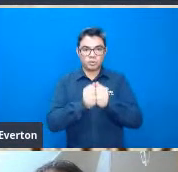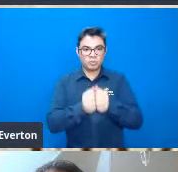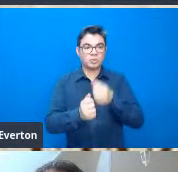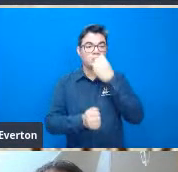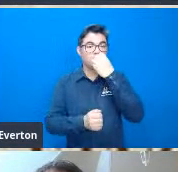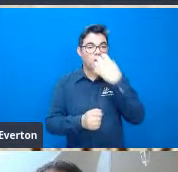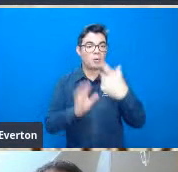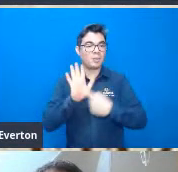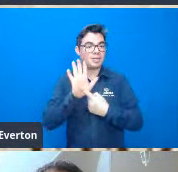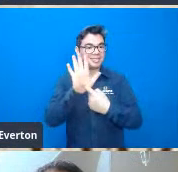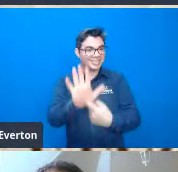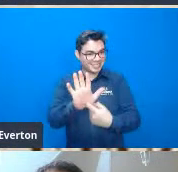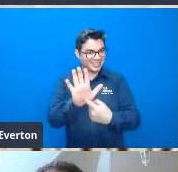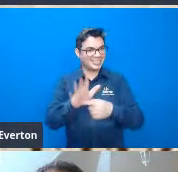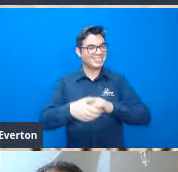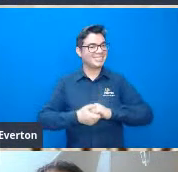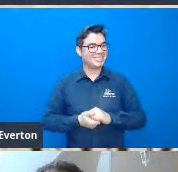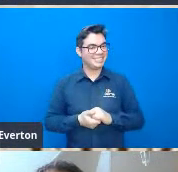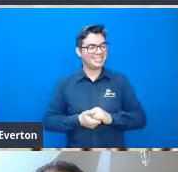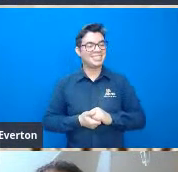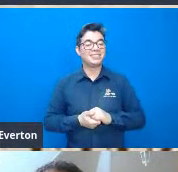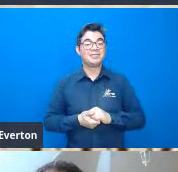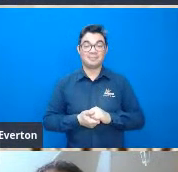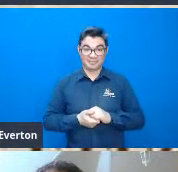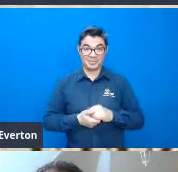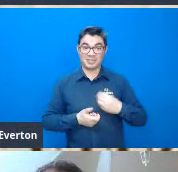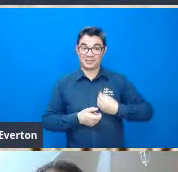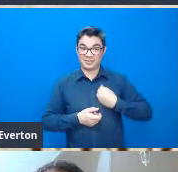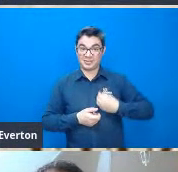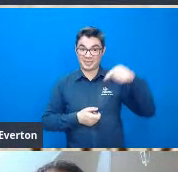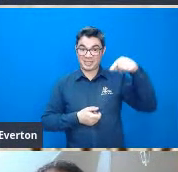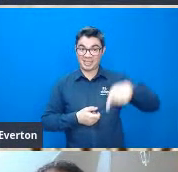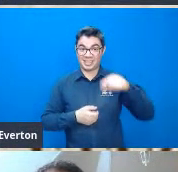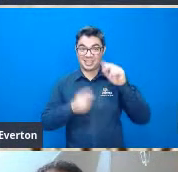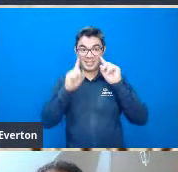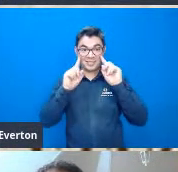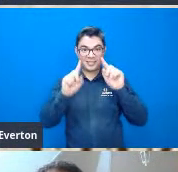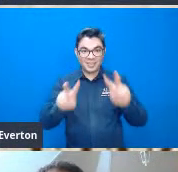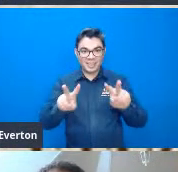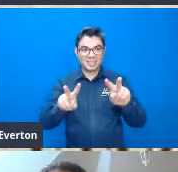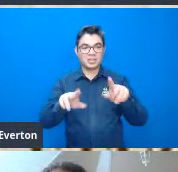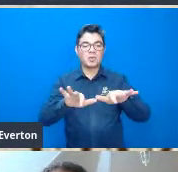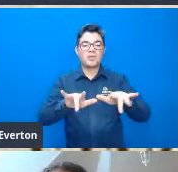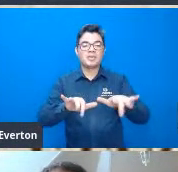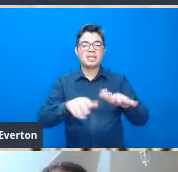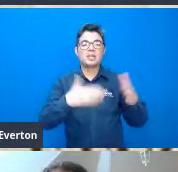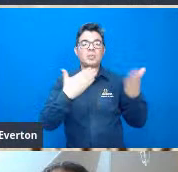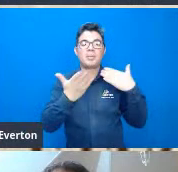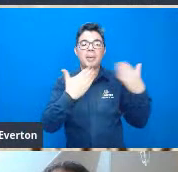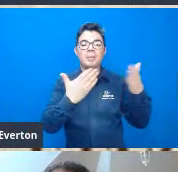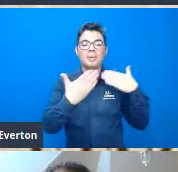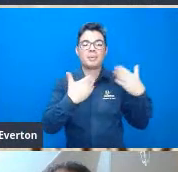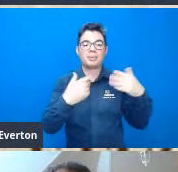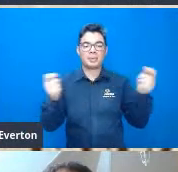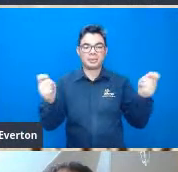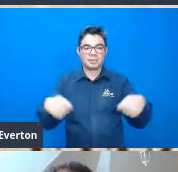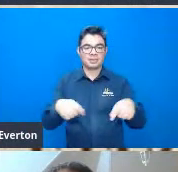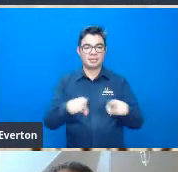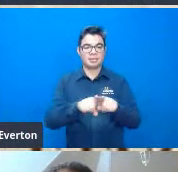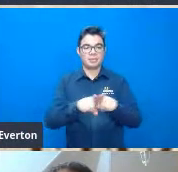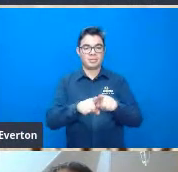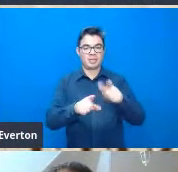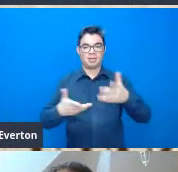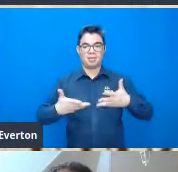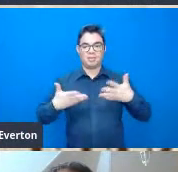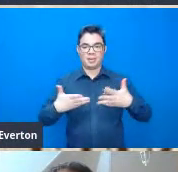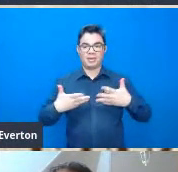Boa apresentação, Luiz. Até logo. Estamos aqui, né, na verdade, estaremos aqui com os alunos, já conversando com esse pessoal que está já bem